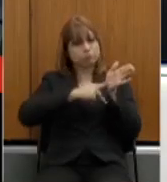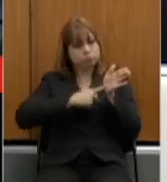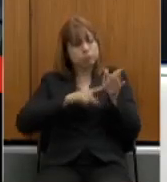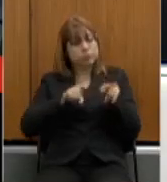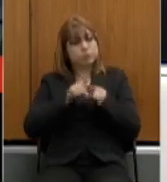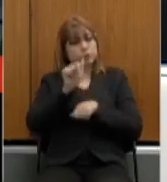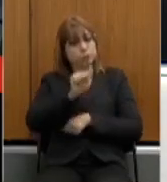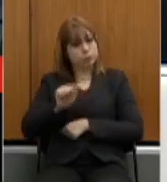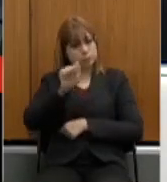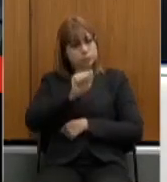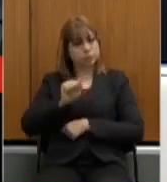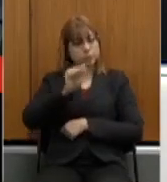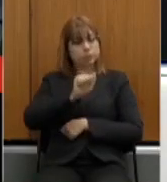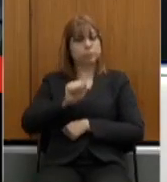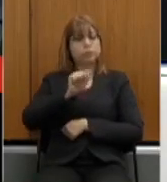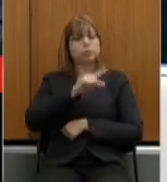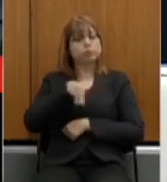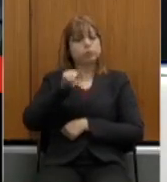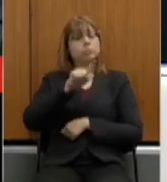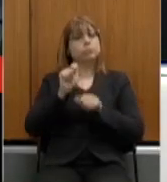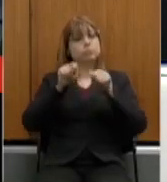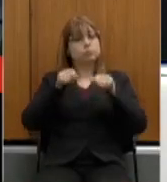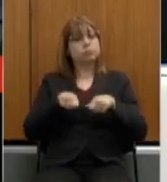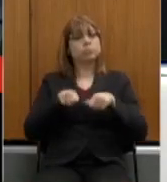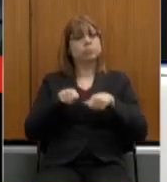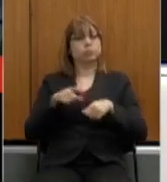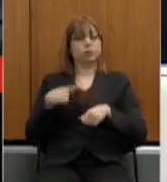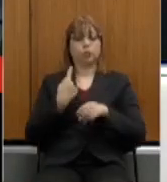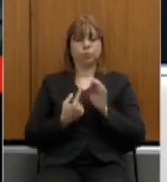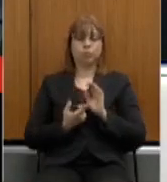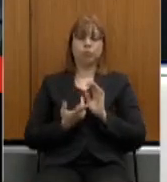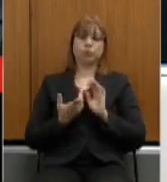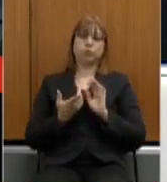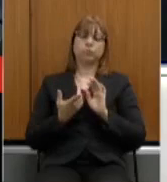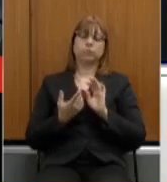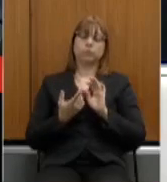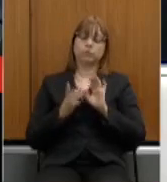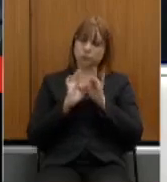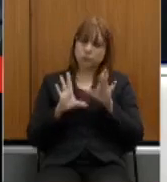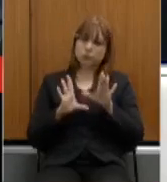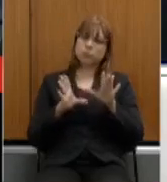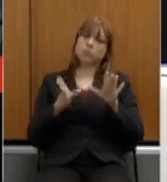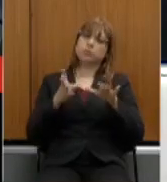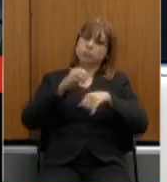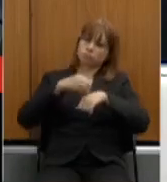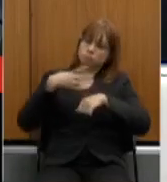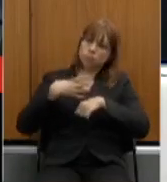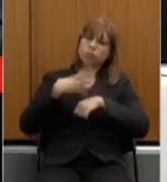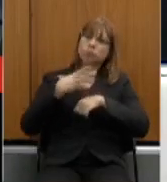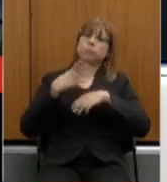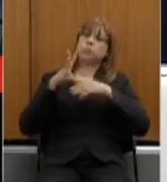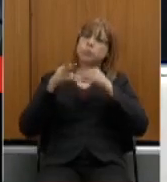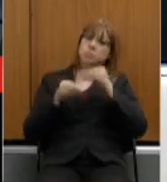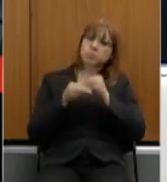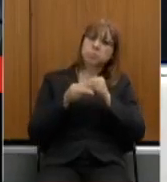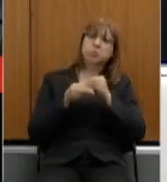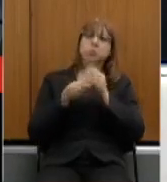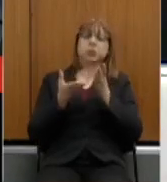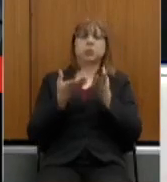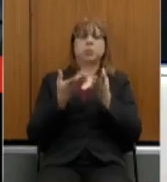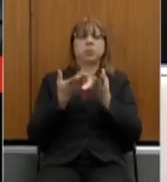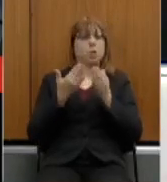associações a possibilidade de nos propor emendas propor modificações fazer críticas